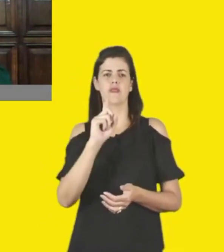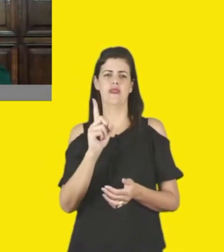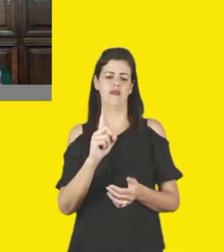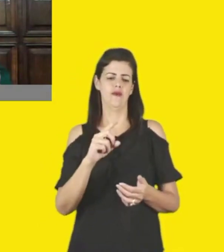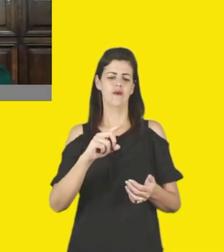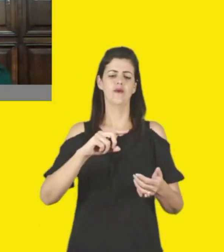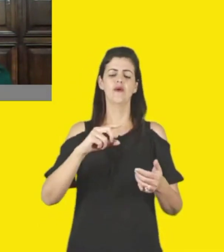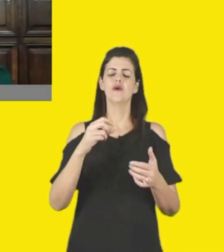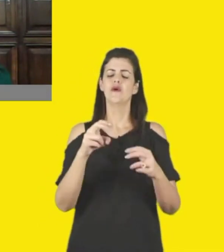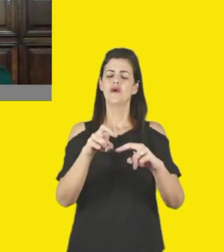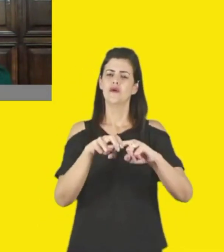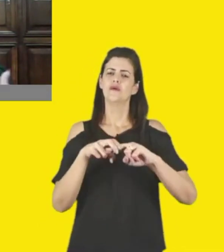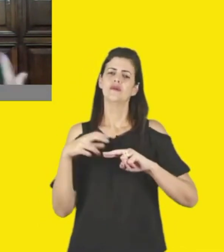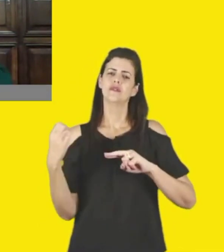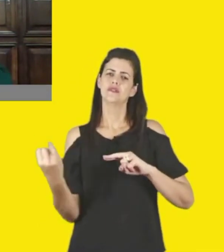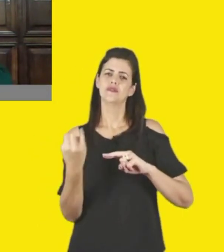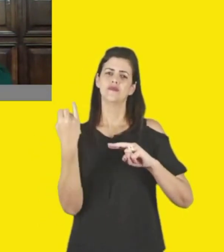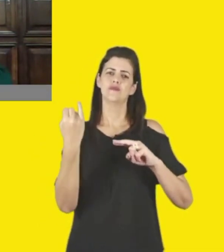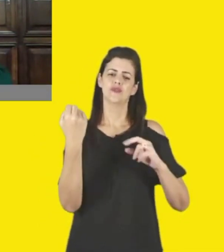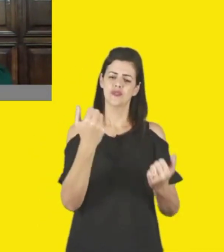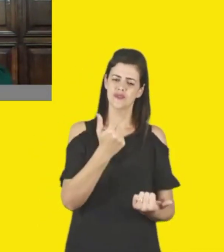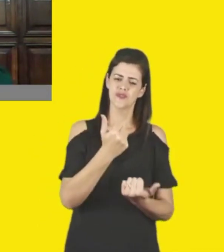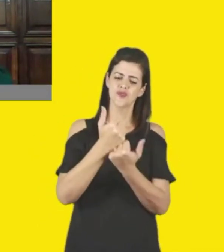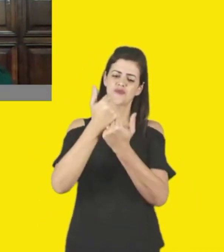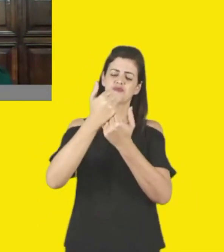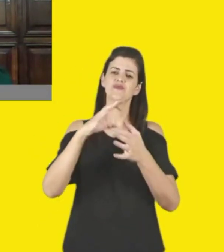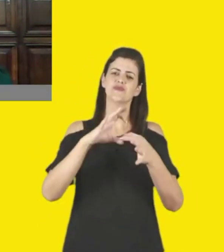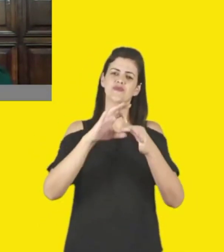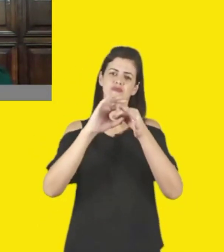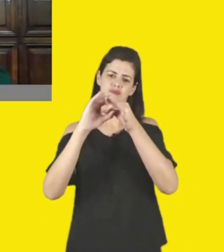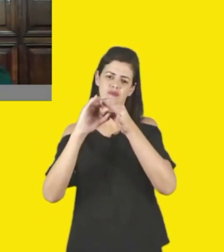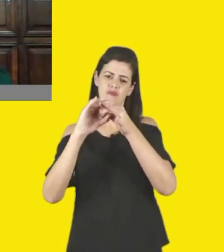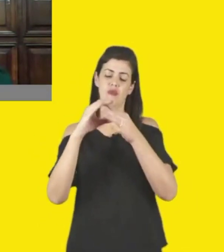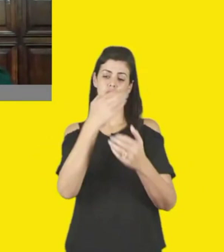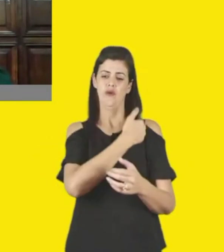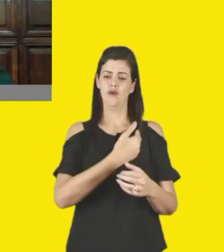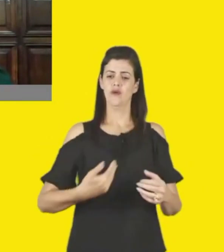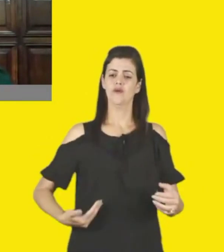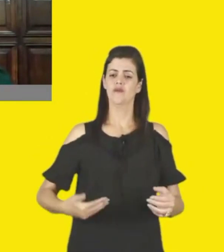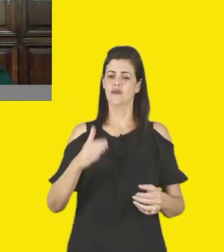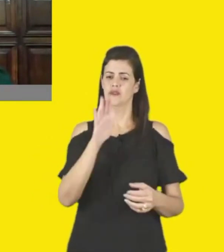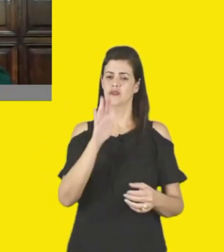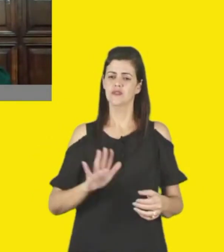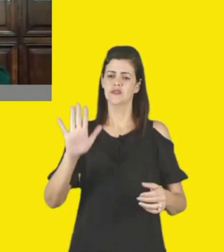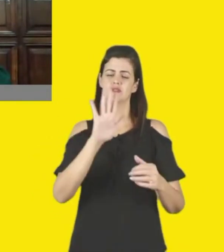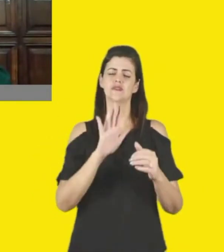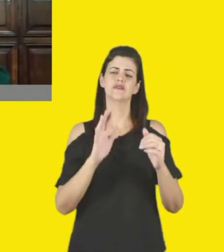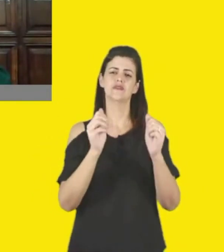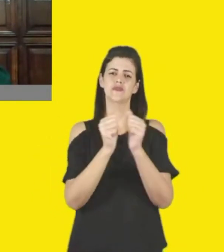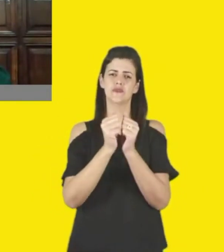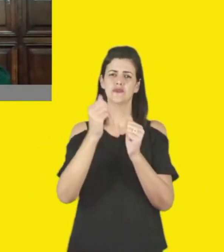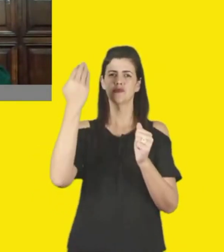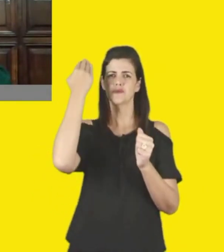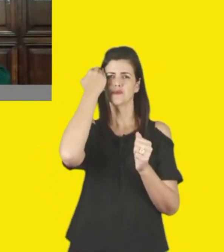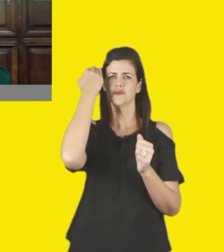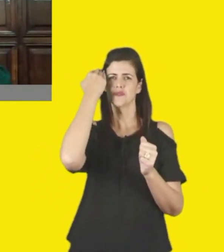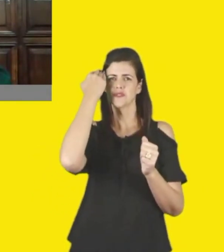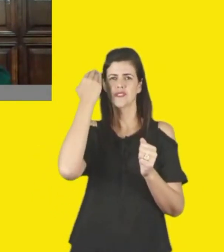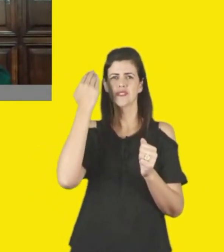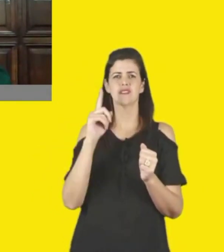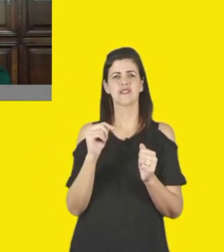em que a gente tem o governo do Estado em parceria com o SESC, desenvolvendo atividades, que a gente possa